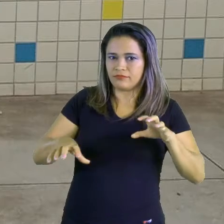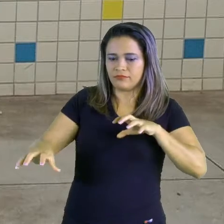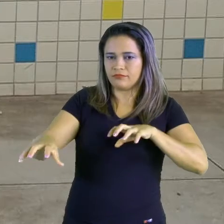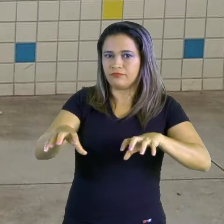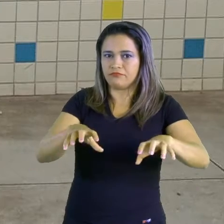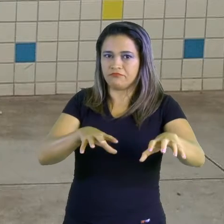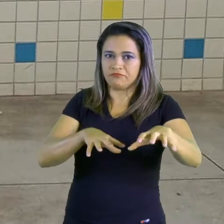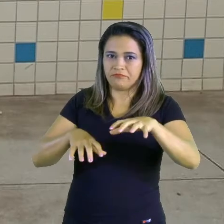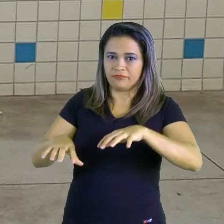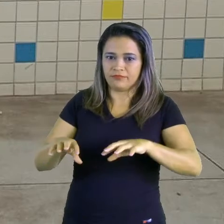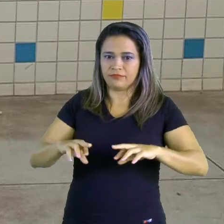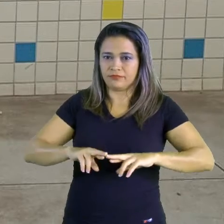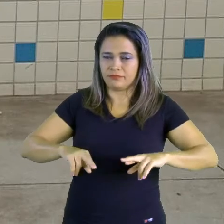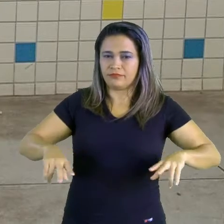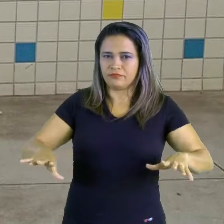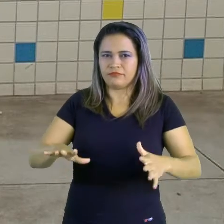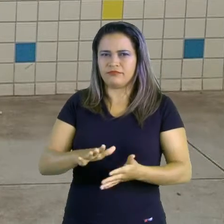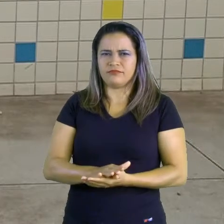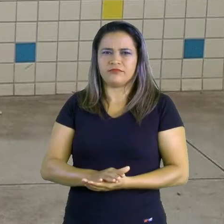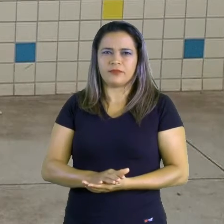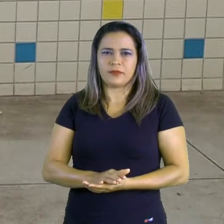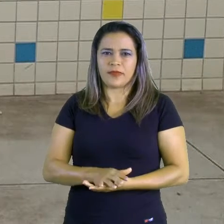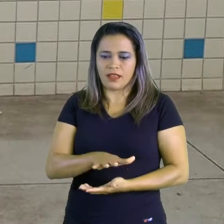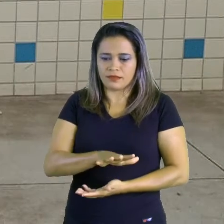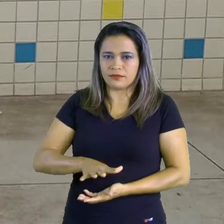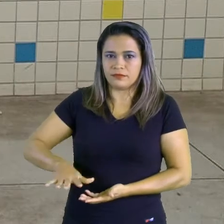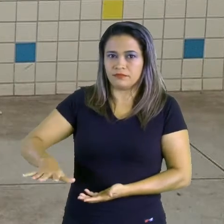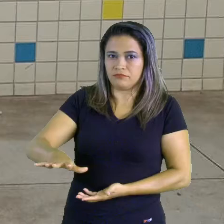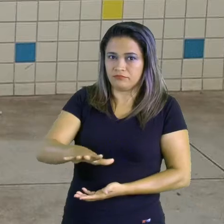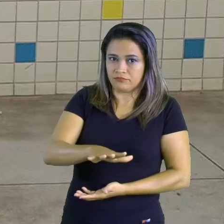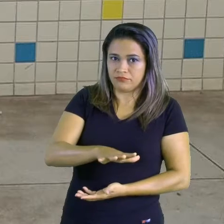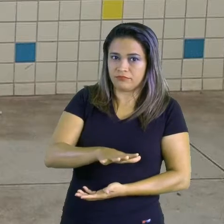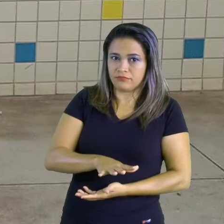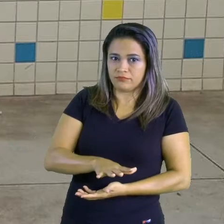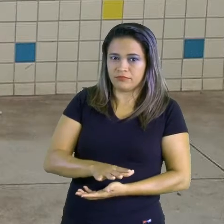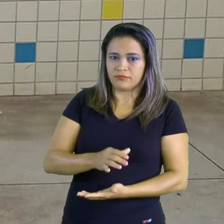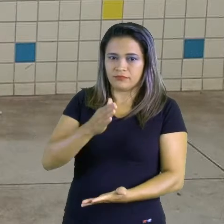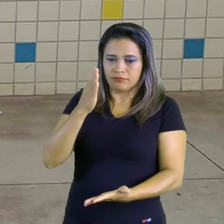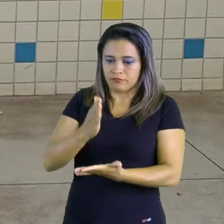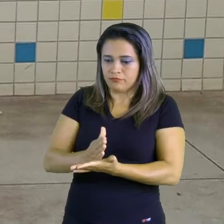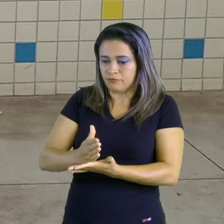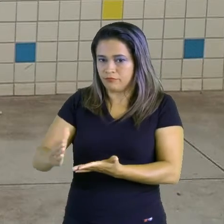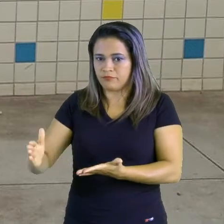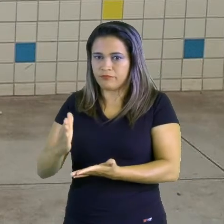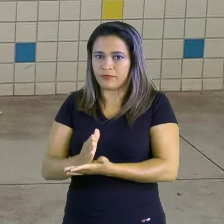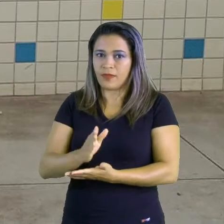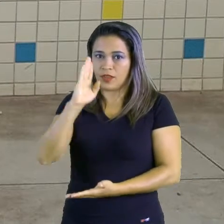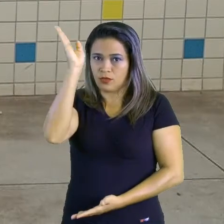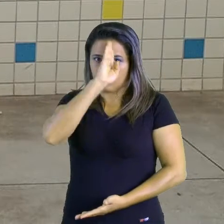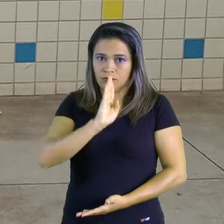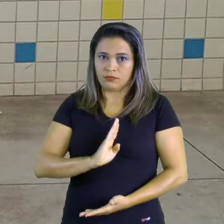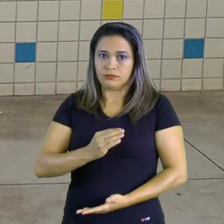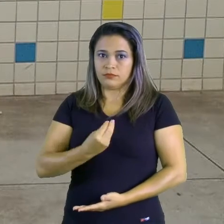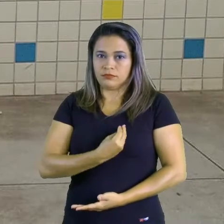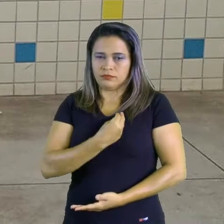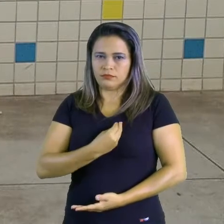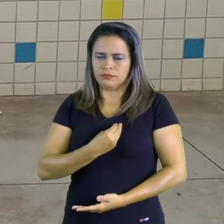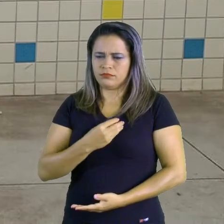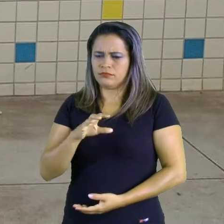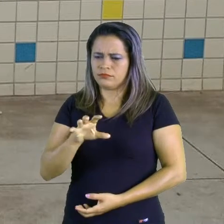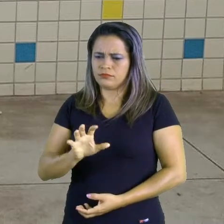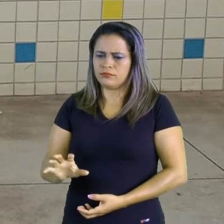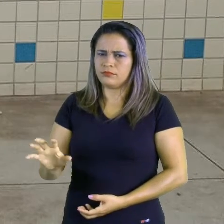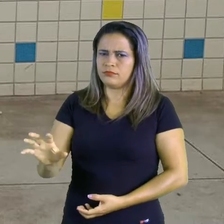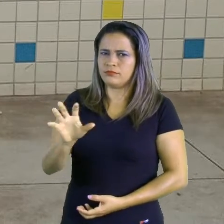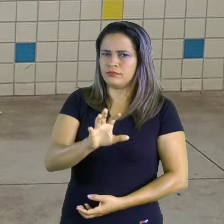É uma área delimitada, demarcada e estabelecida. No Brasil, por exemplo, nós temos regiões específicas.